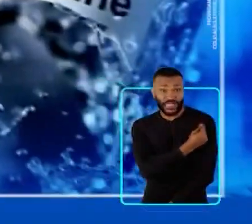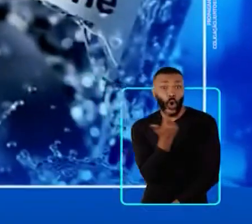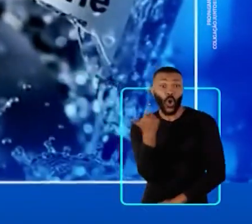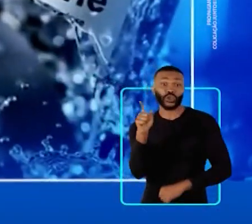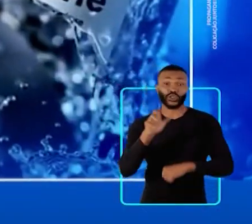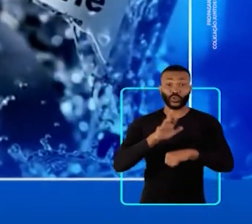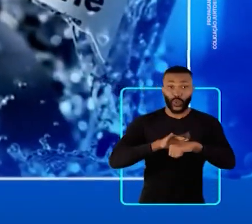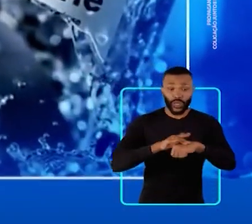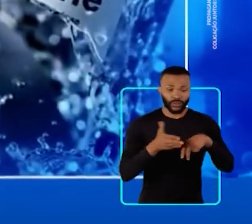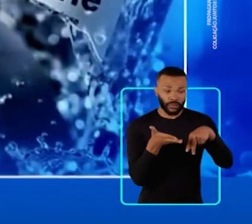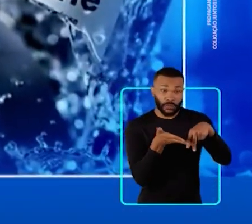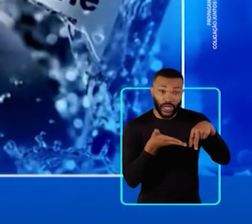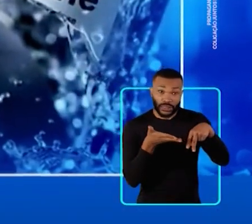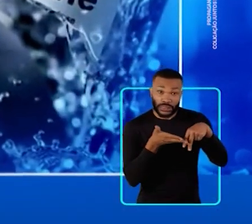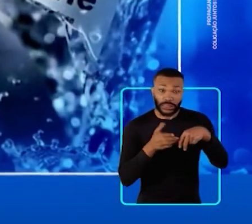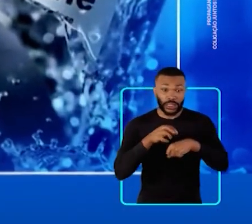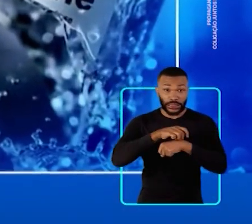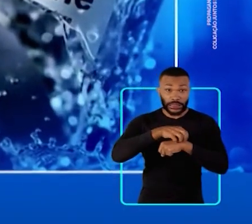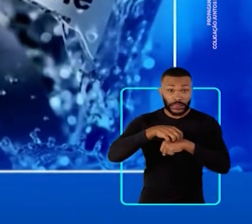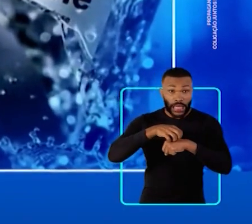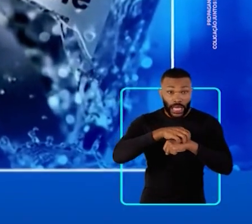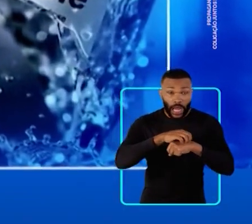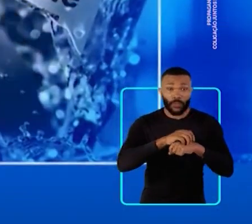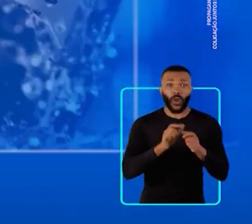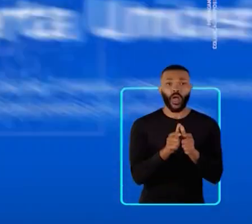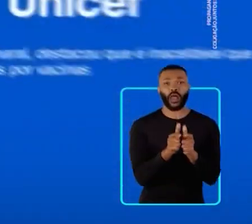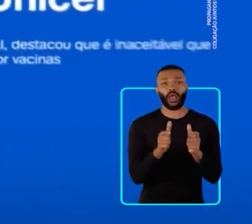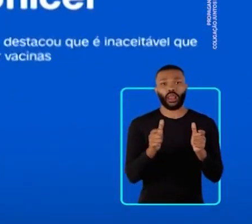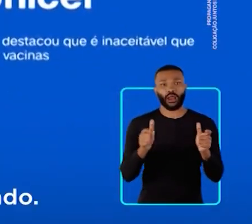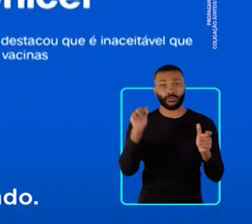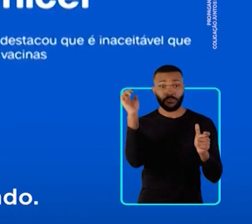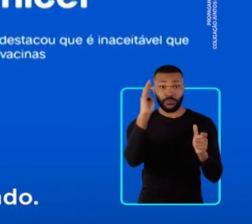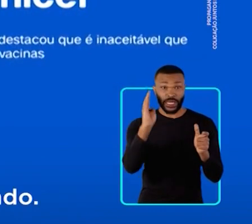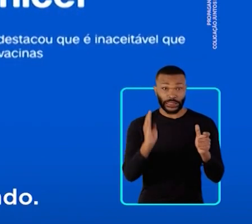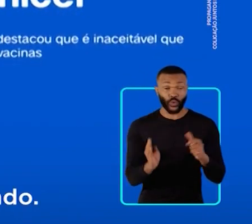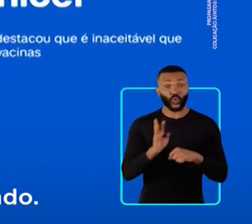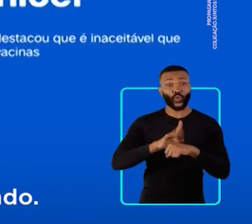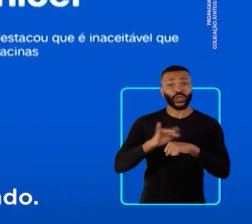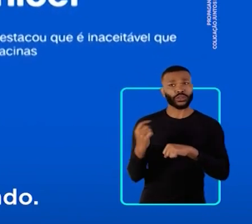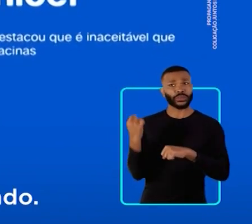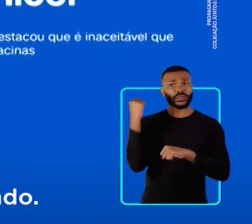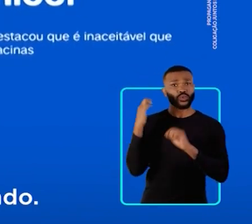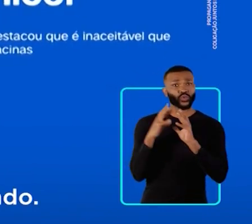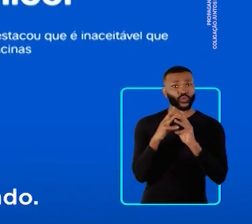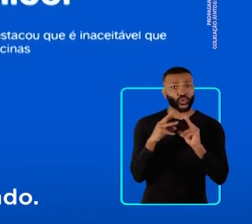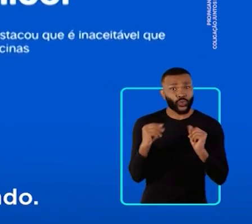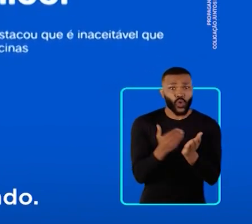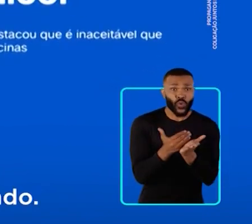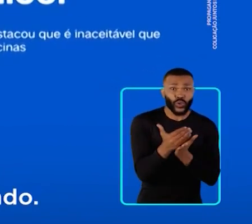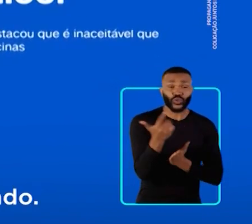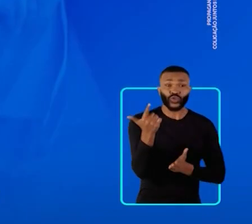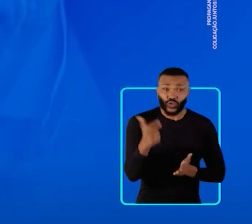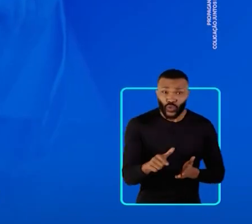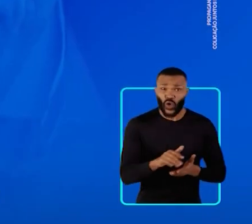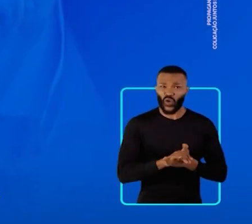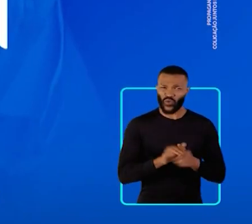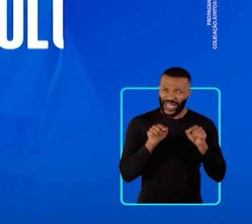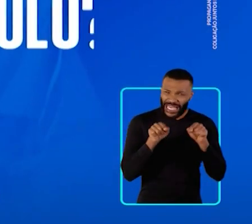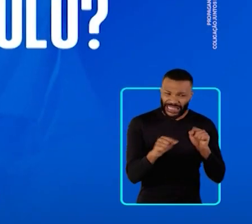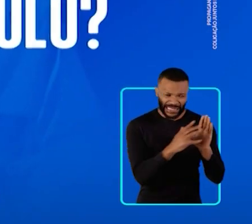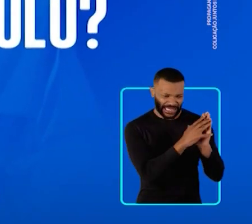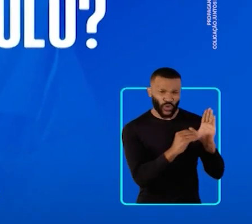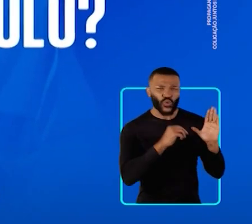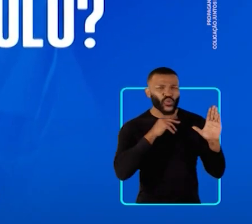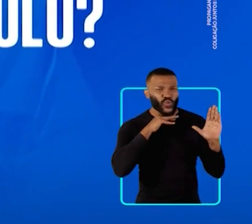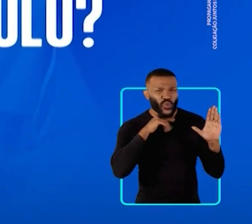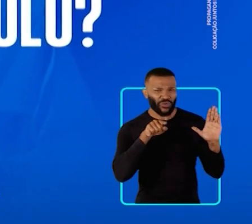outras doenças como paralisia infantil e sarampo despencou no país. E doenças que estavam erradicadas estão voltando. É esse mau